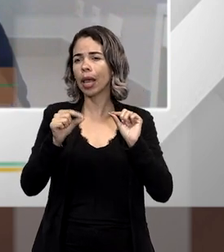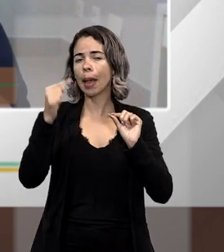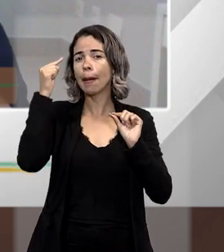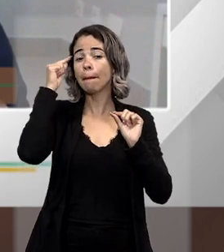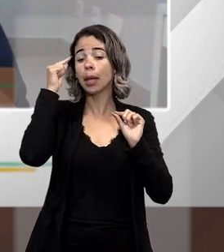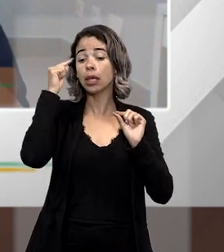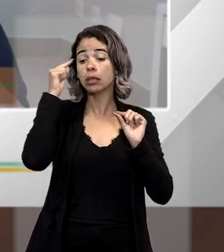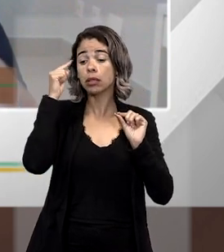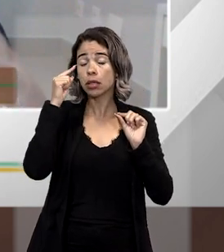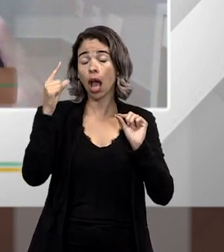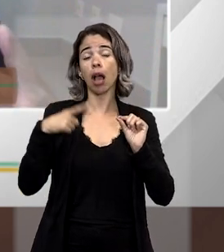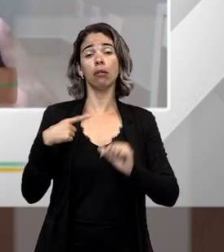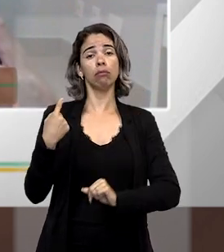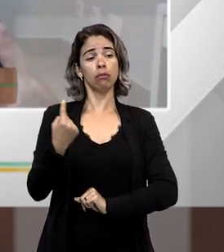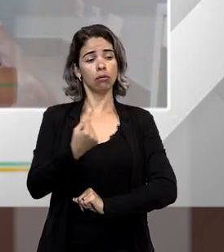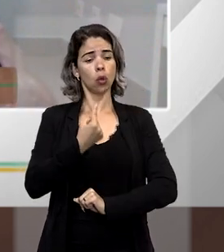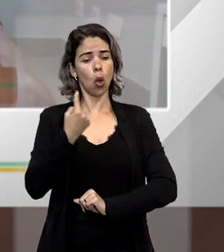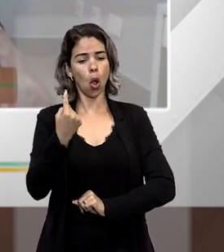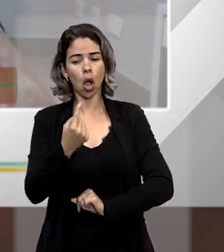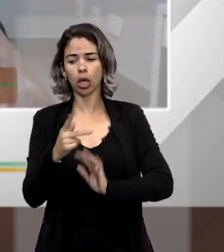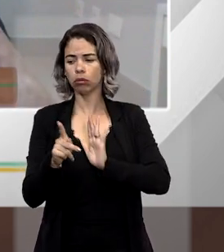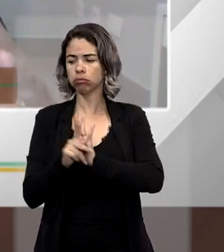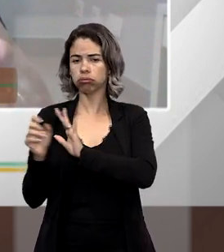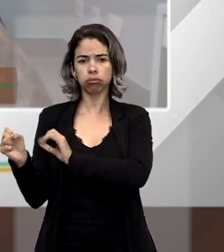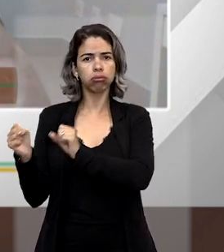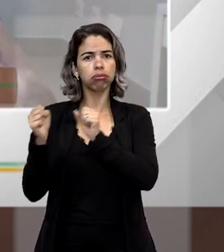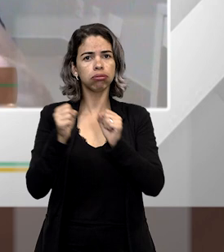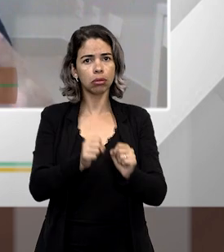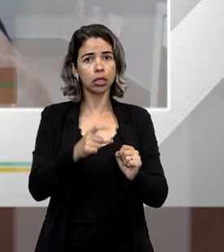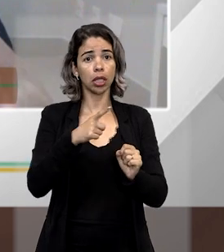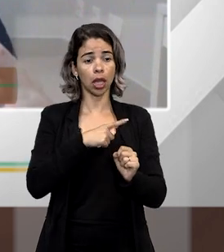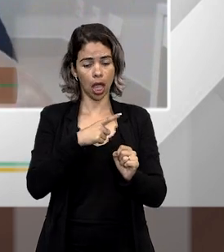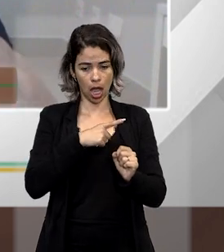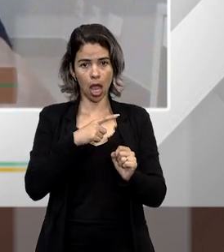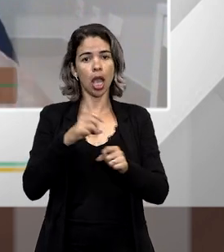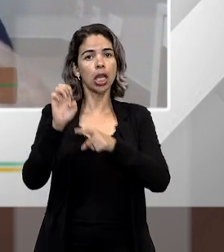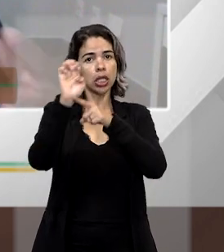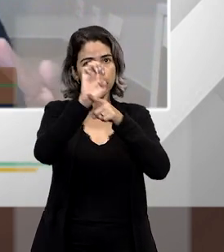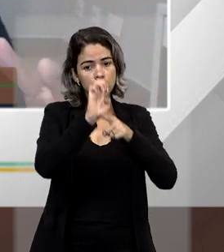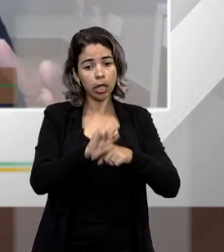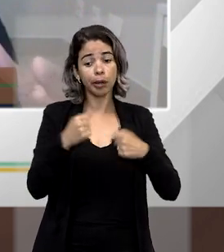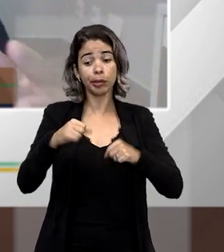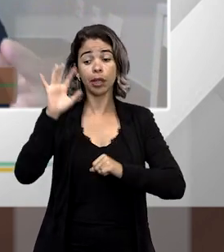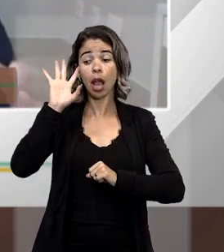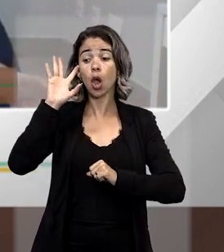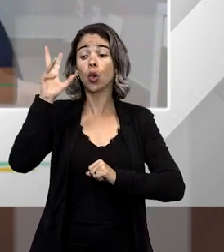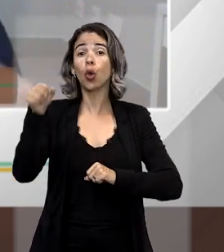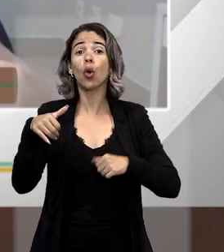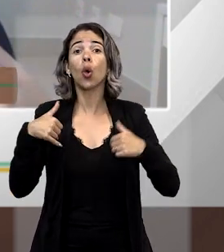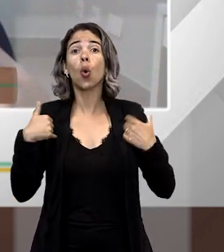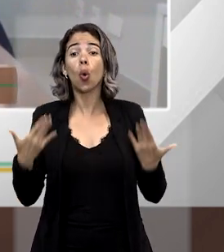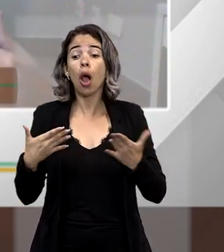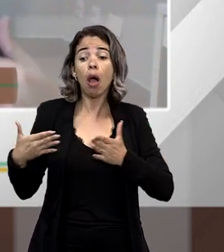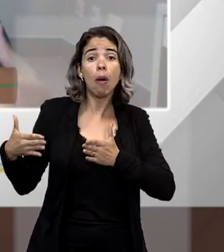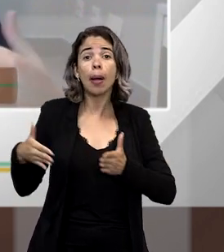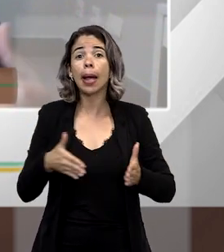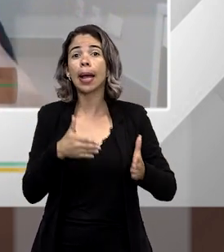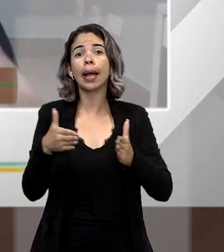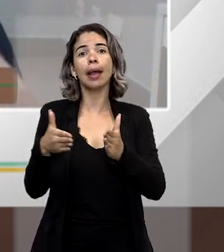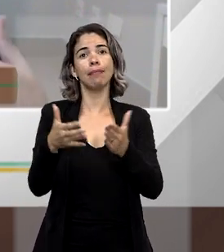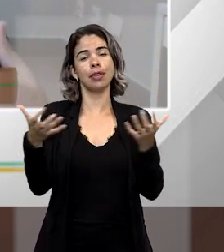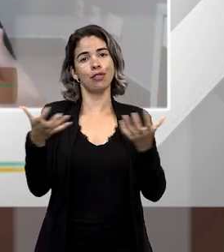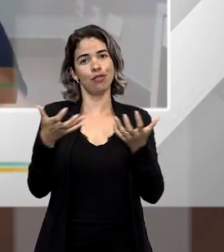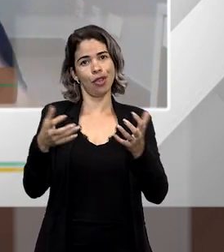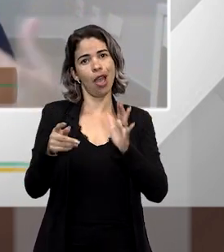à independência e à autonomia plena dos Estados. O Estado, ele deve ter autonomia plena para decidir o rumo que ele quer